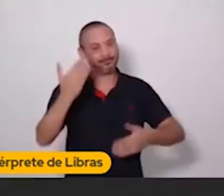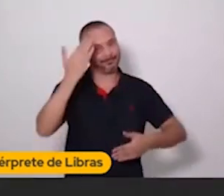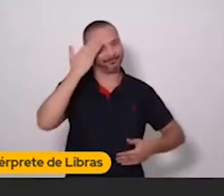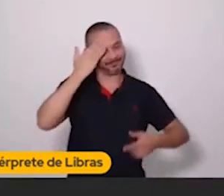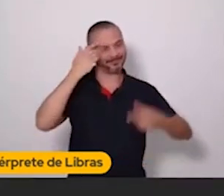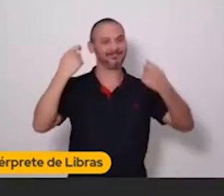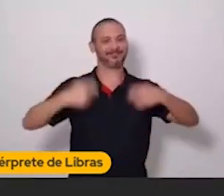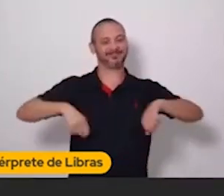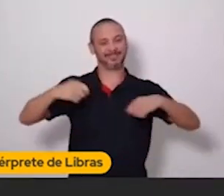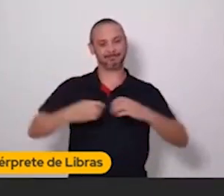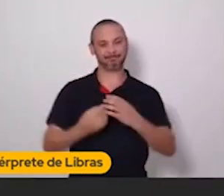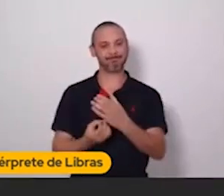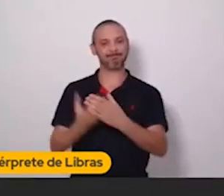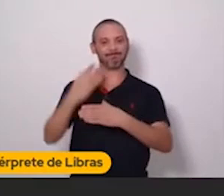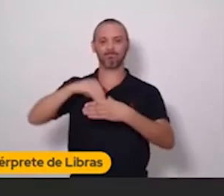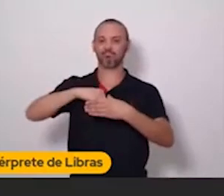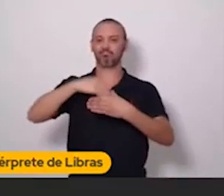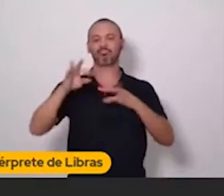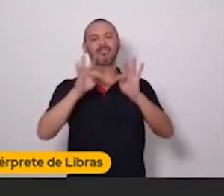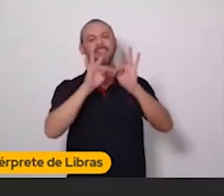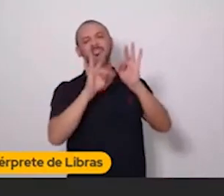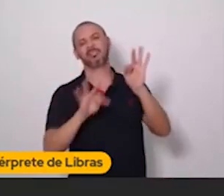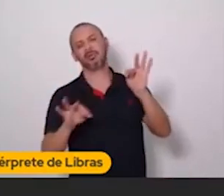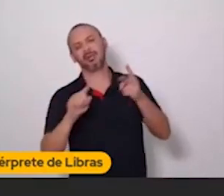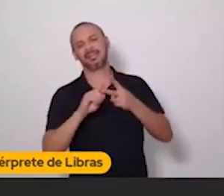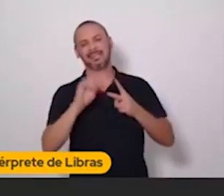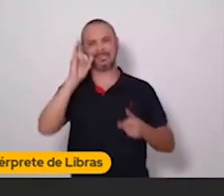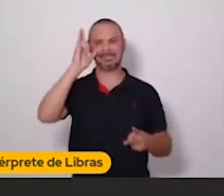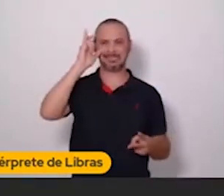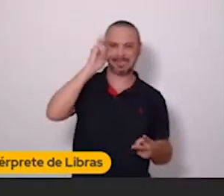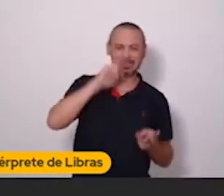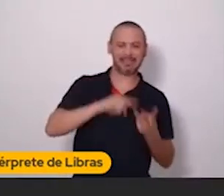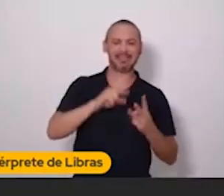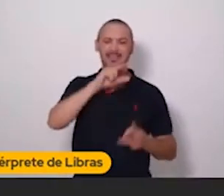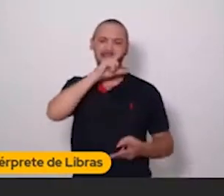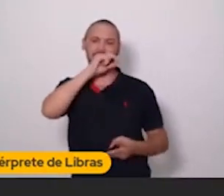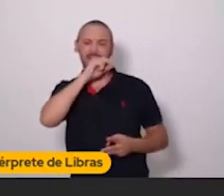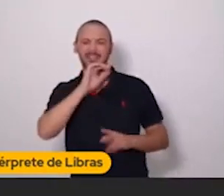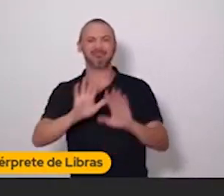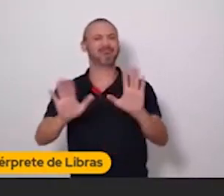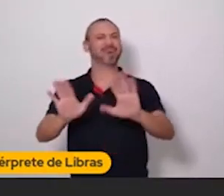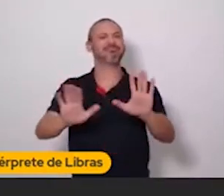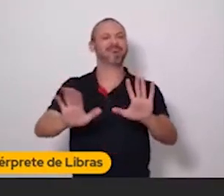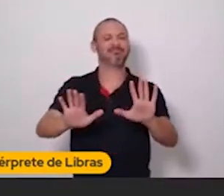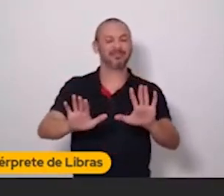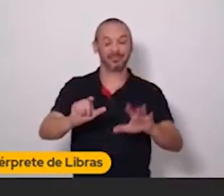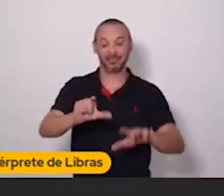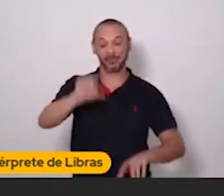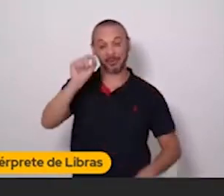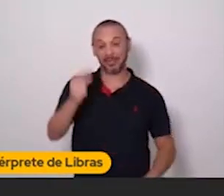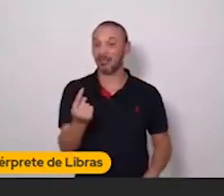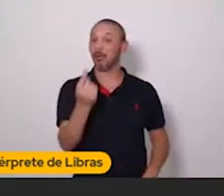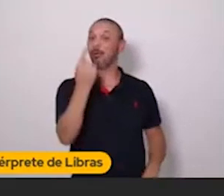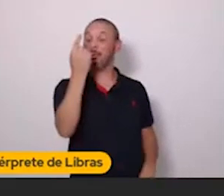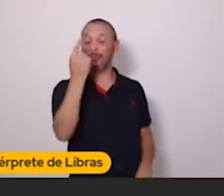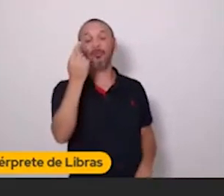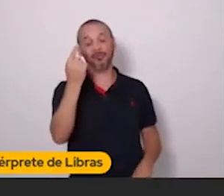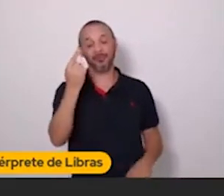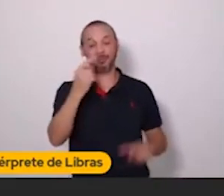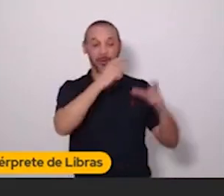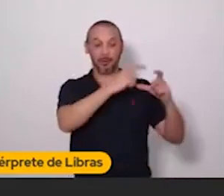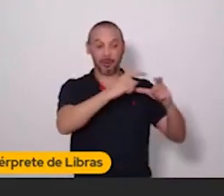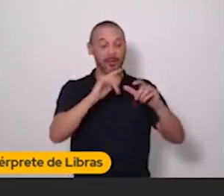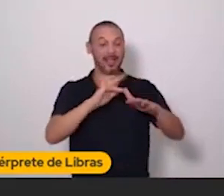criando conteúdo no TikTok, no Instagram, no Twitter e no Telegram. Você tem que criar conteúdo onde faz